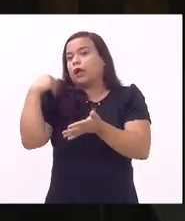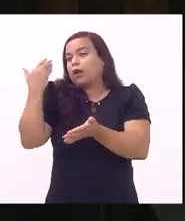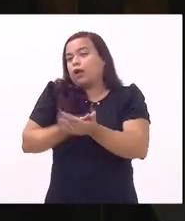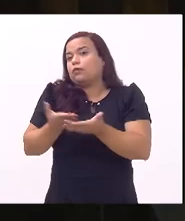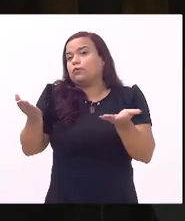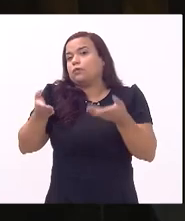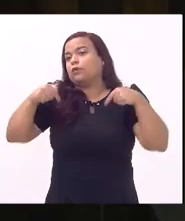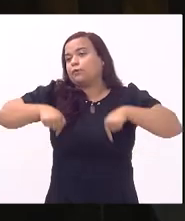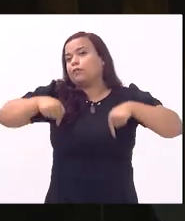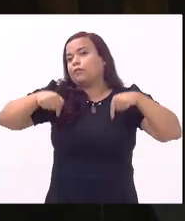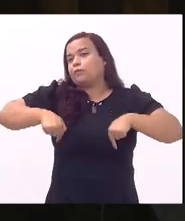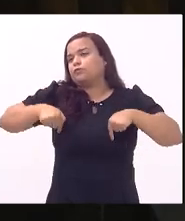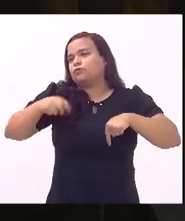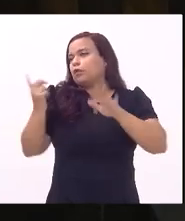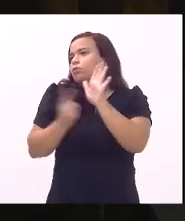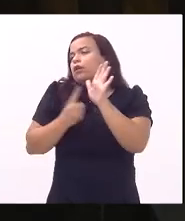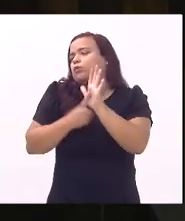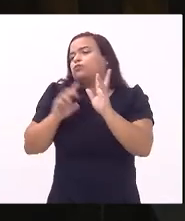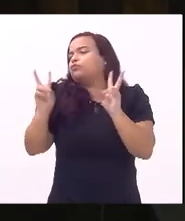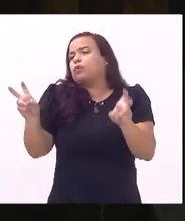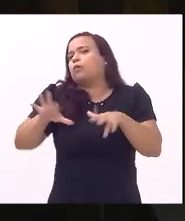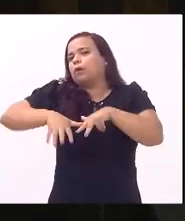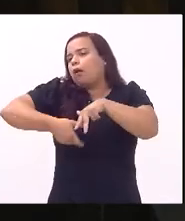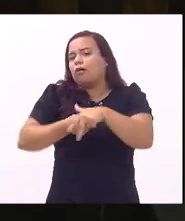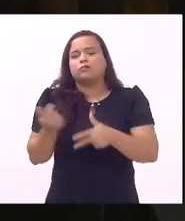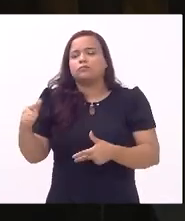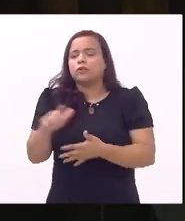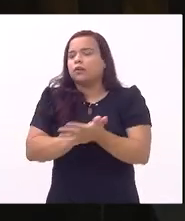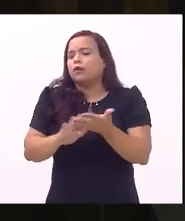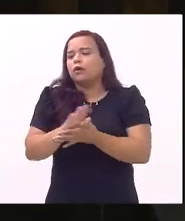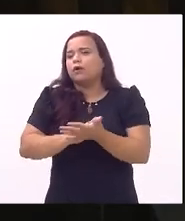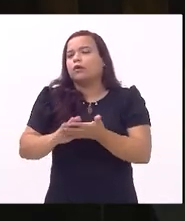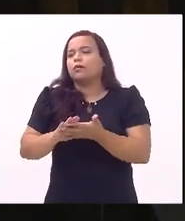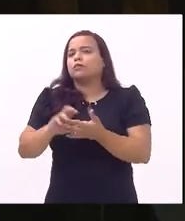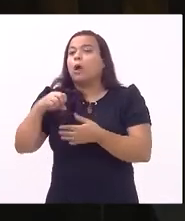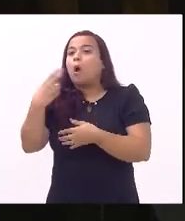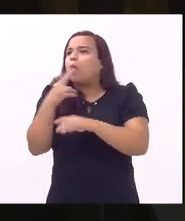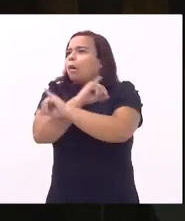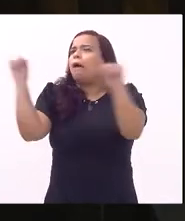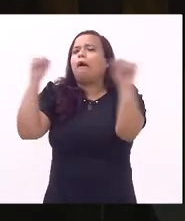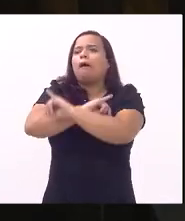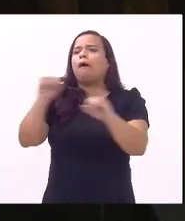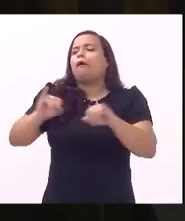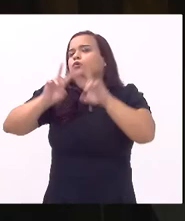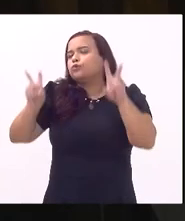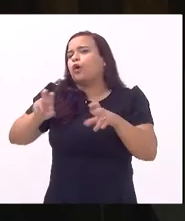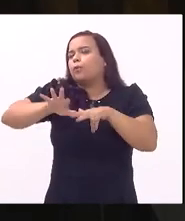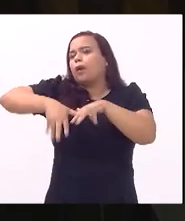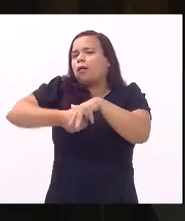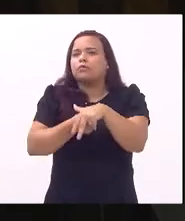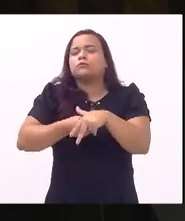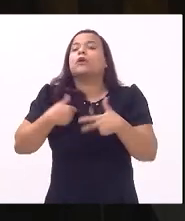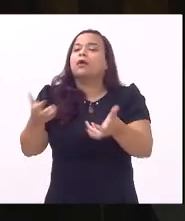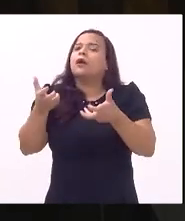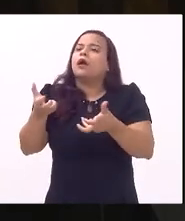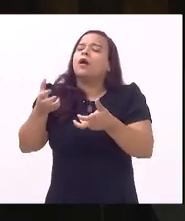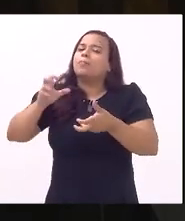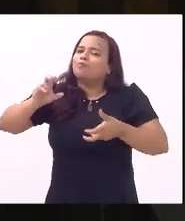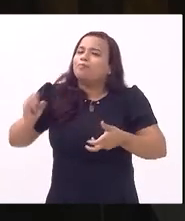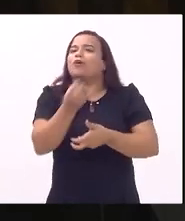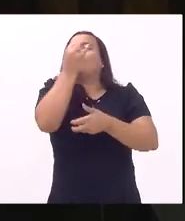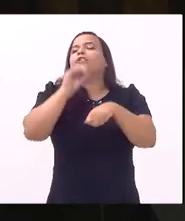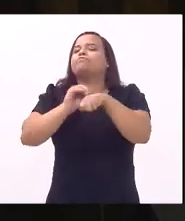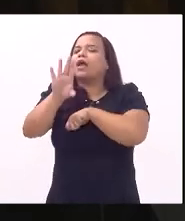de denúncia por corrupção escândalo de corrupção inclusive queria aproveitar o ensejo e